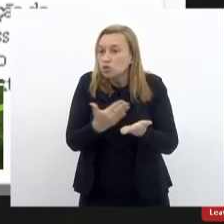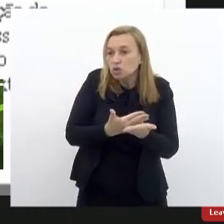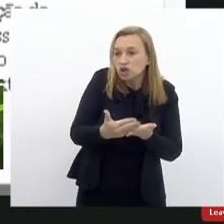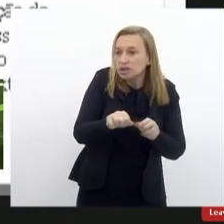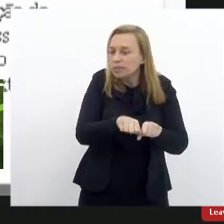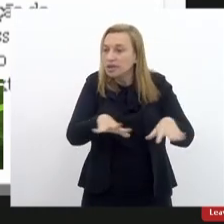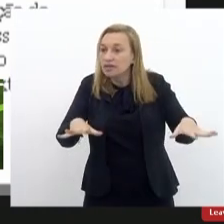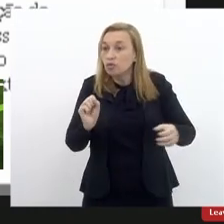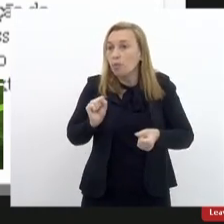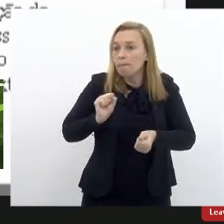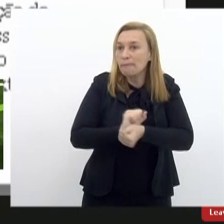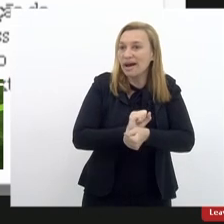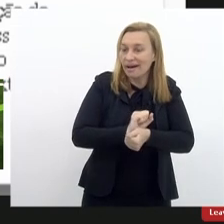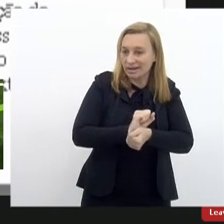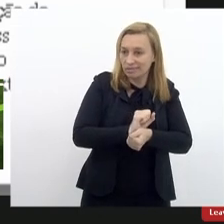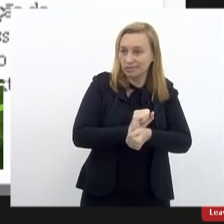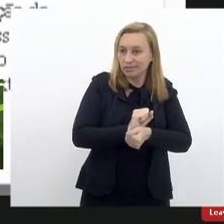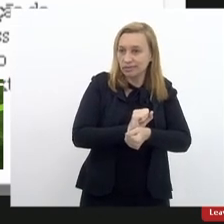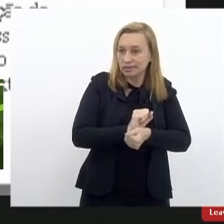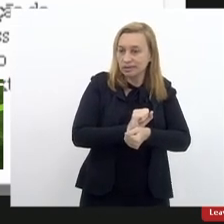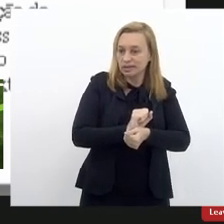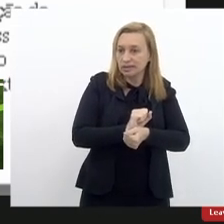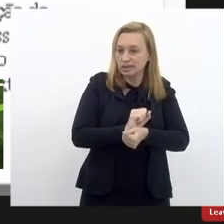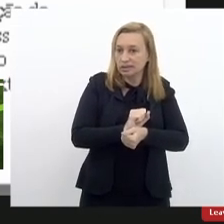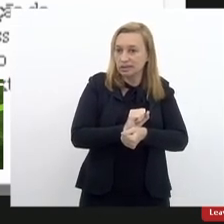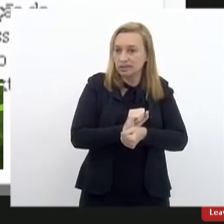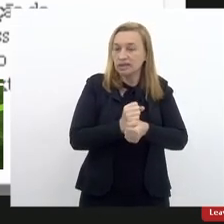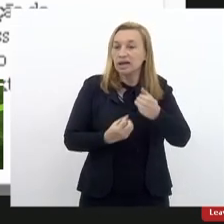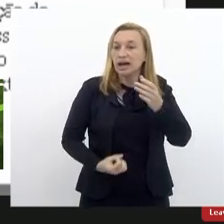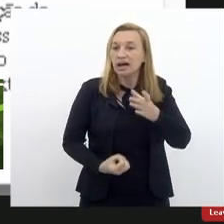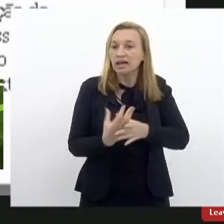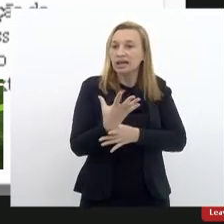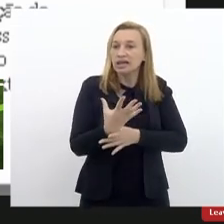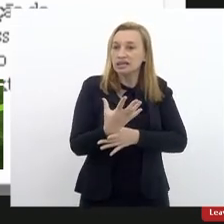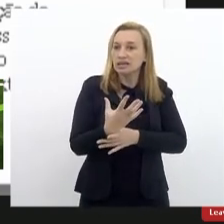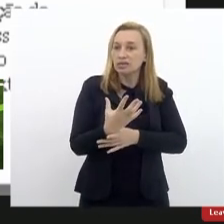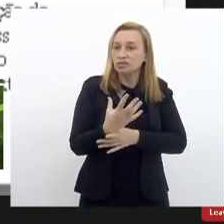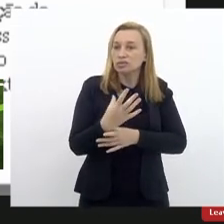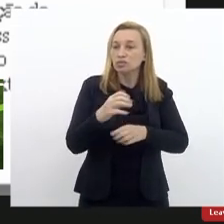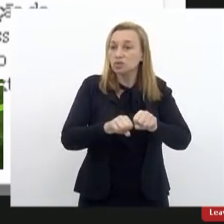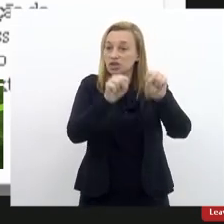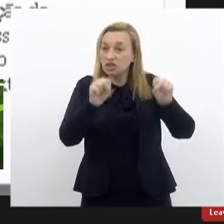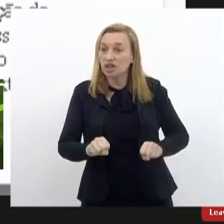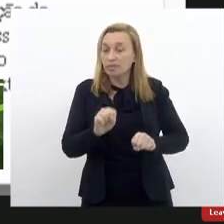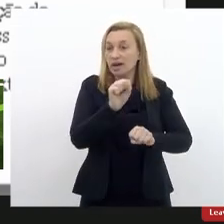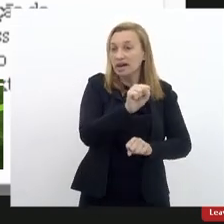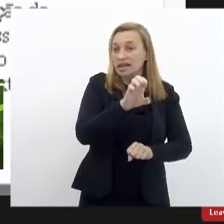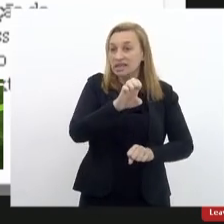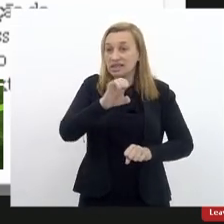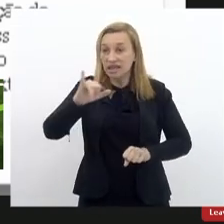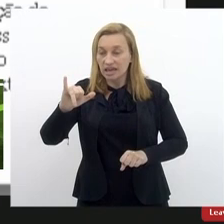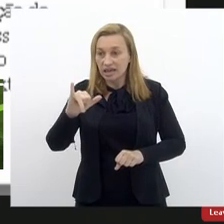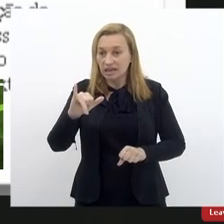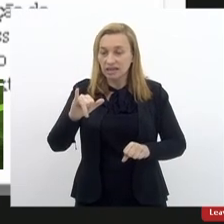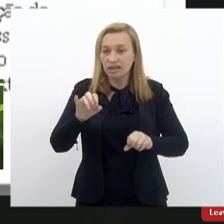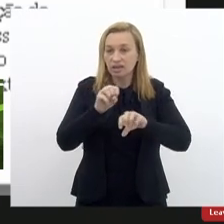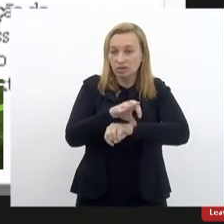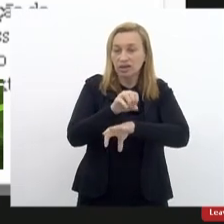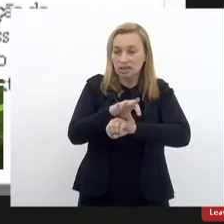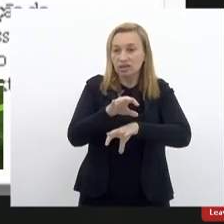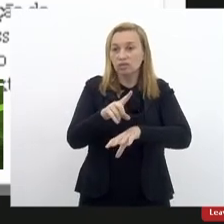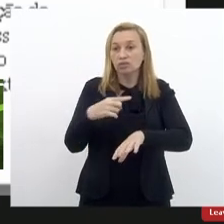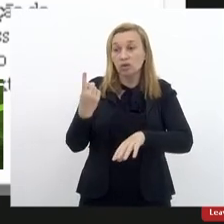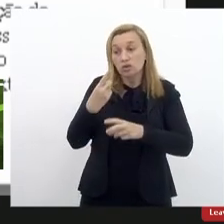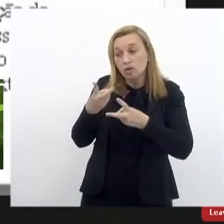pendente a implementação do Sistema SEI junto ao Conselho Estadual de Educação. E isso acabou sendo realizado. Nós